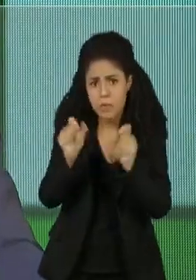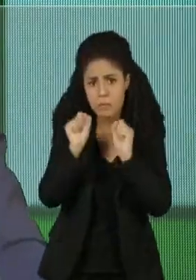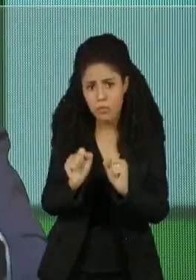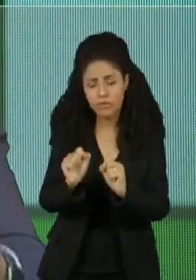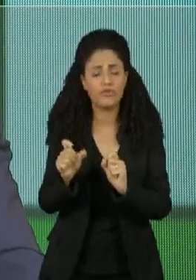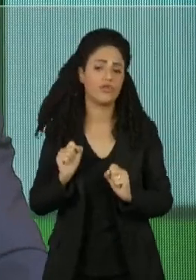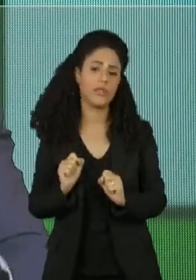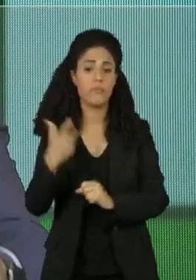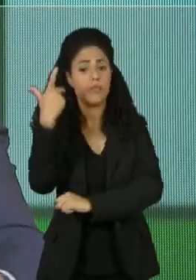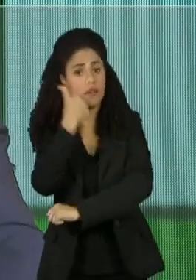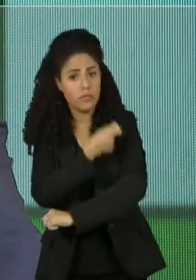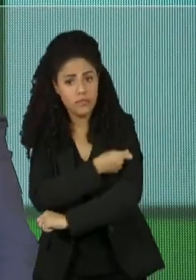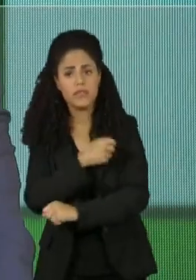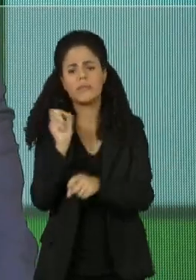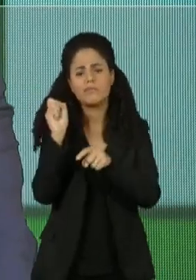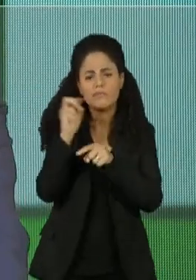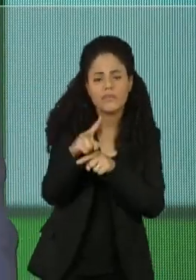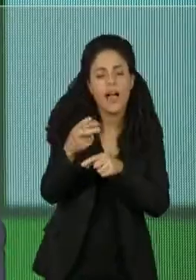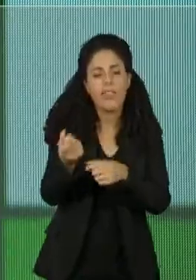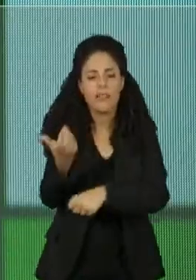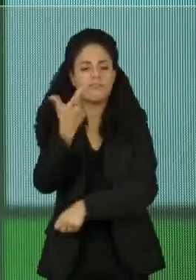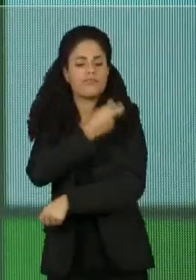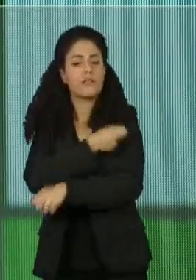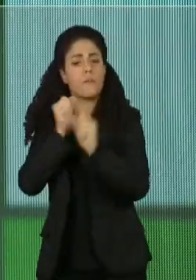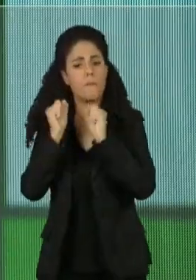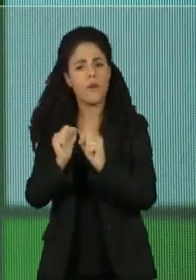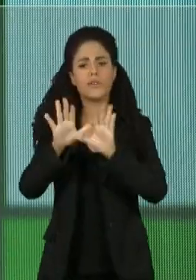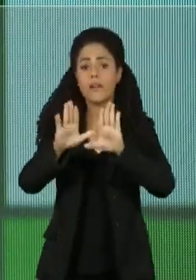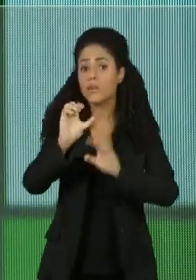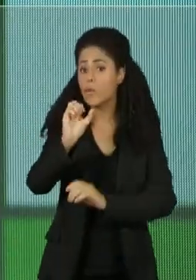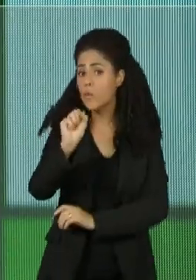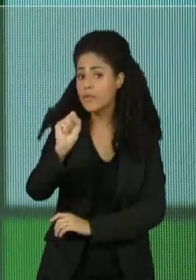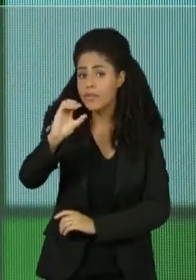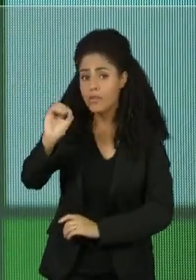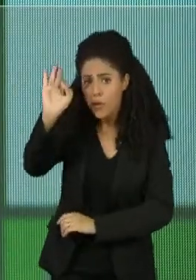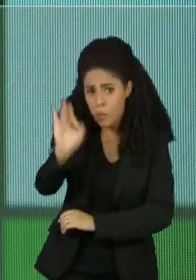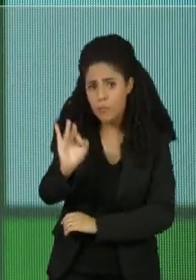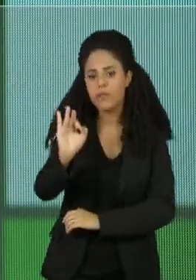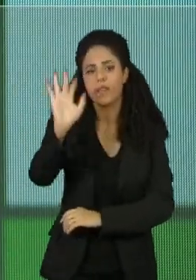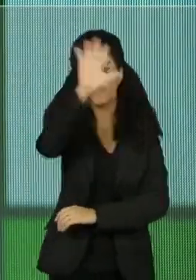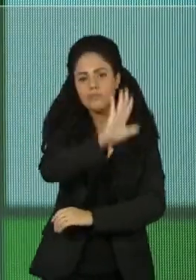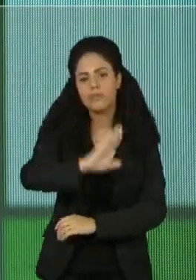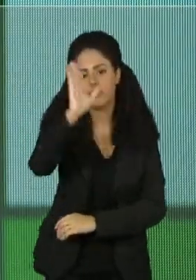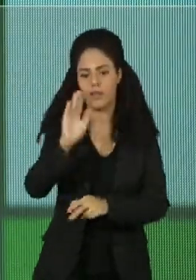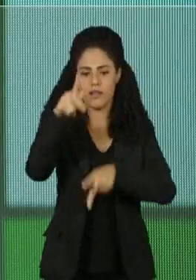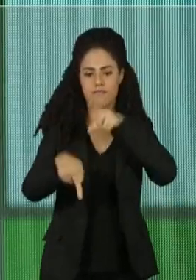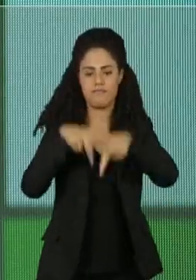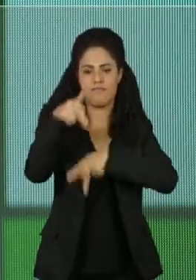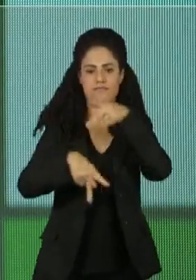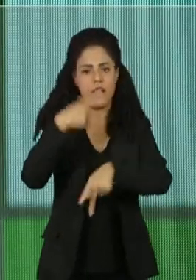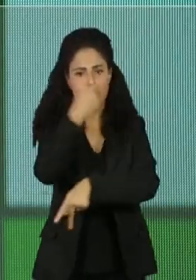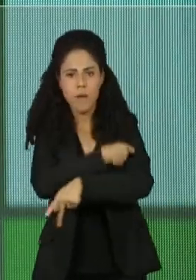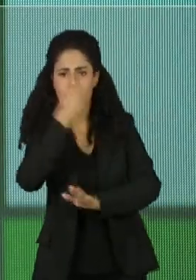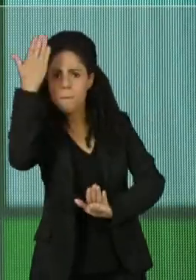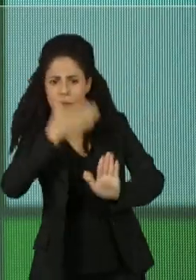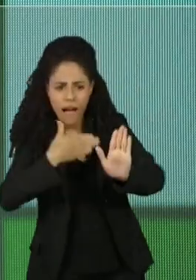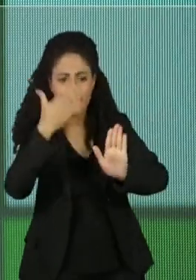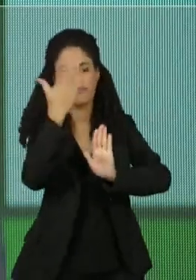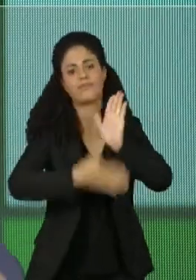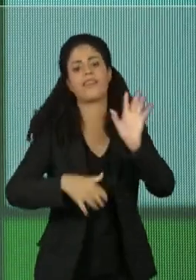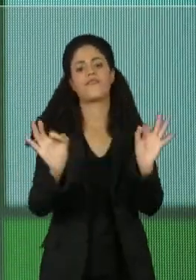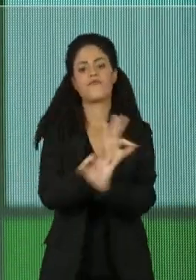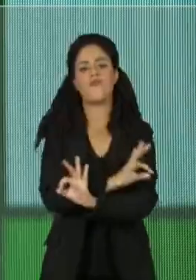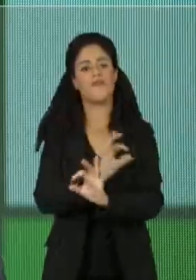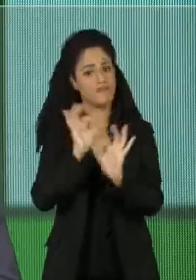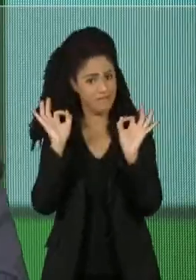vírus inativado tomava. E 80% da população brasileira tem o esquema vacinal primário completo. E